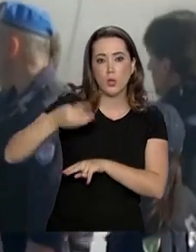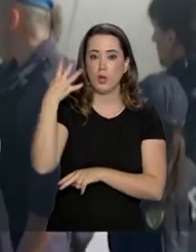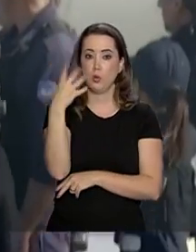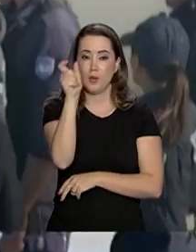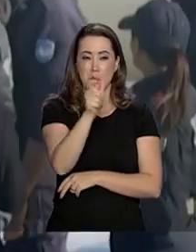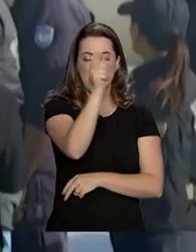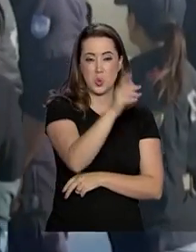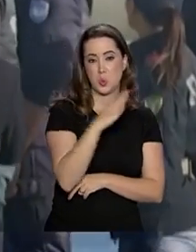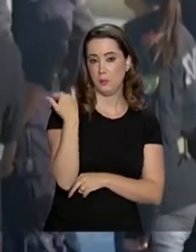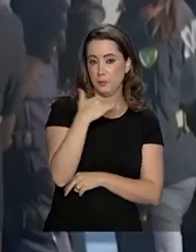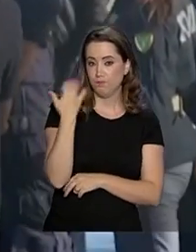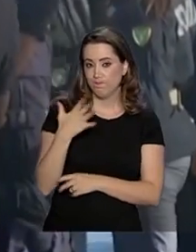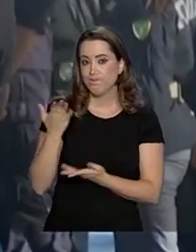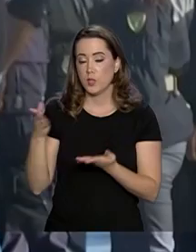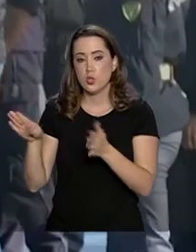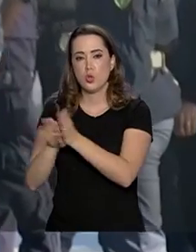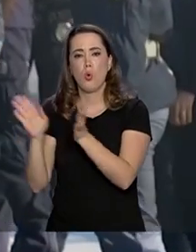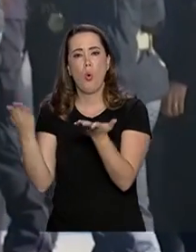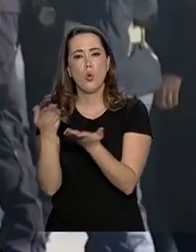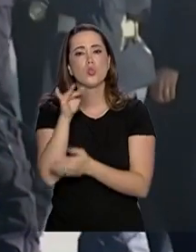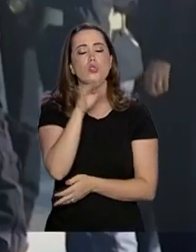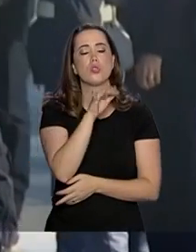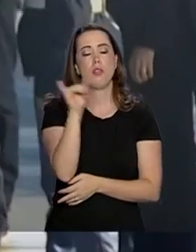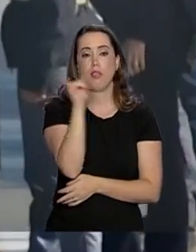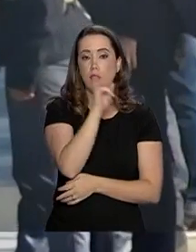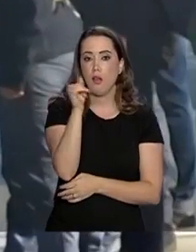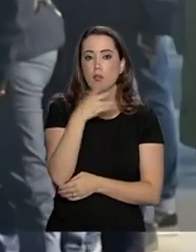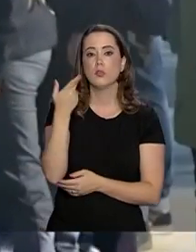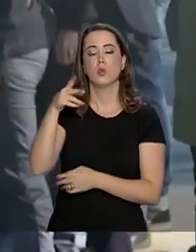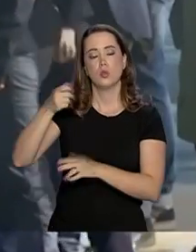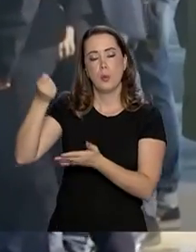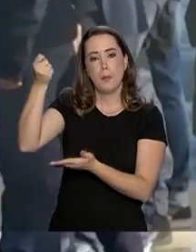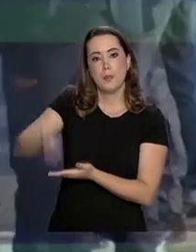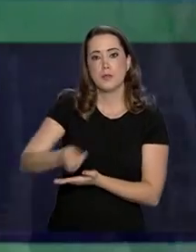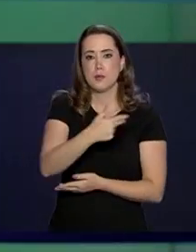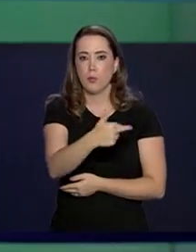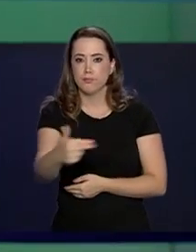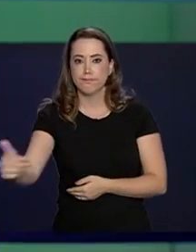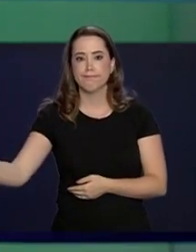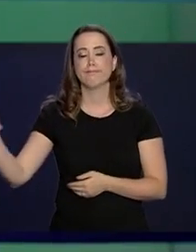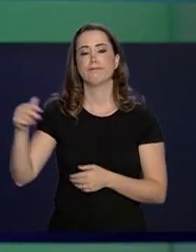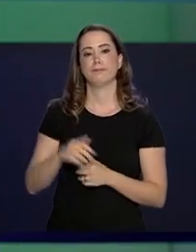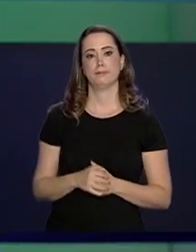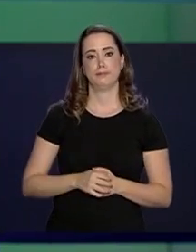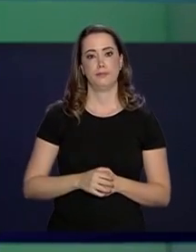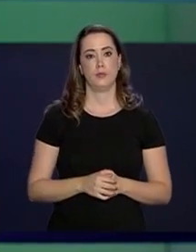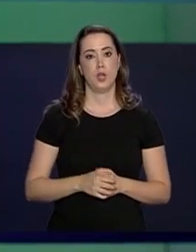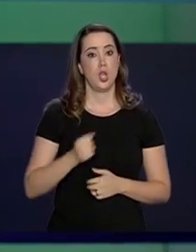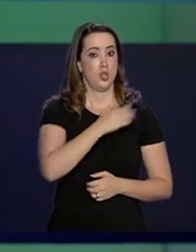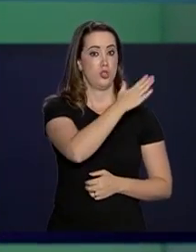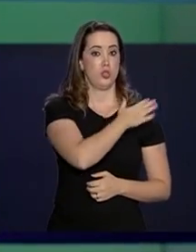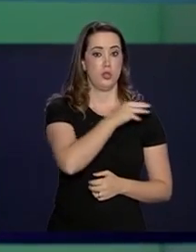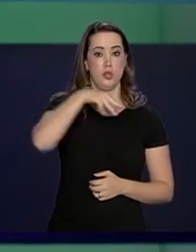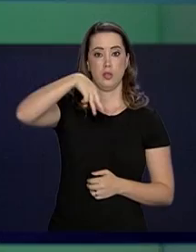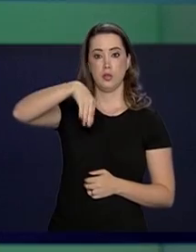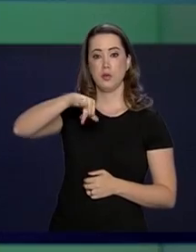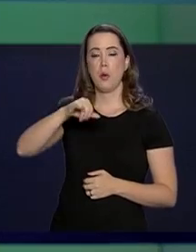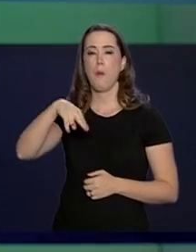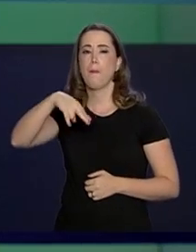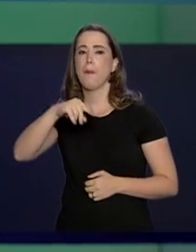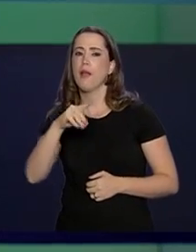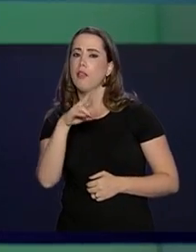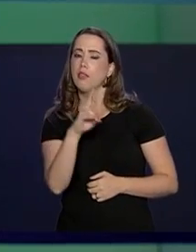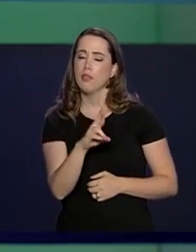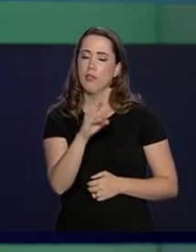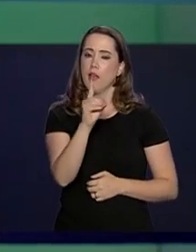assassinatos desembarcou hoje pela manhã na Itália, onde vai cumprir prisão perpétua. General Maynard de Santa Rosa assume o